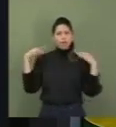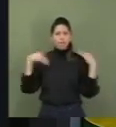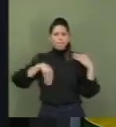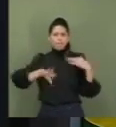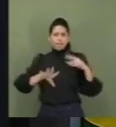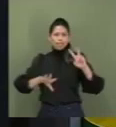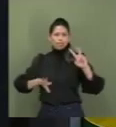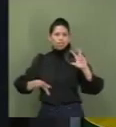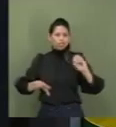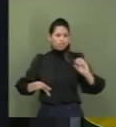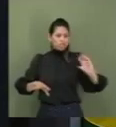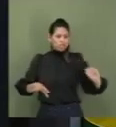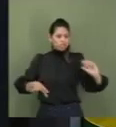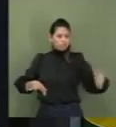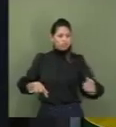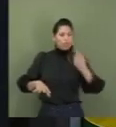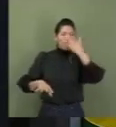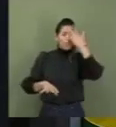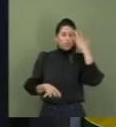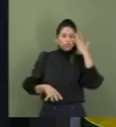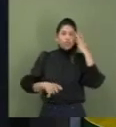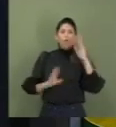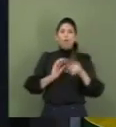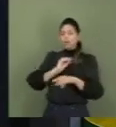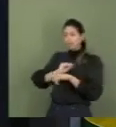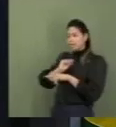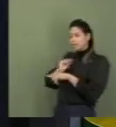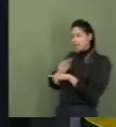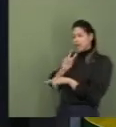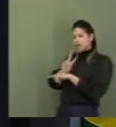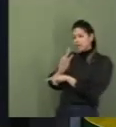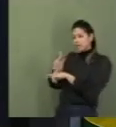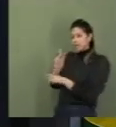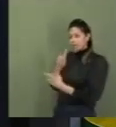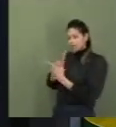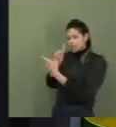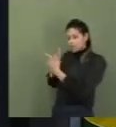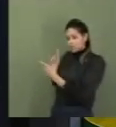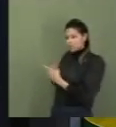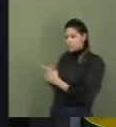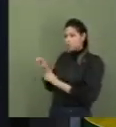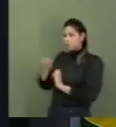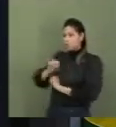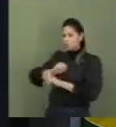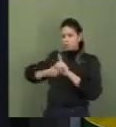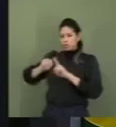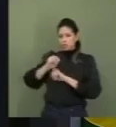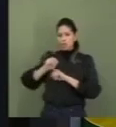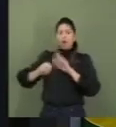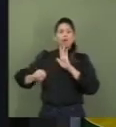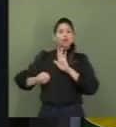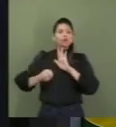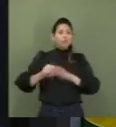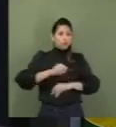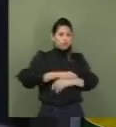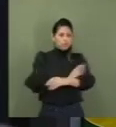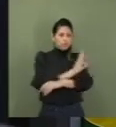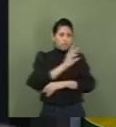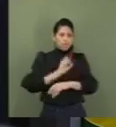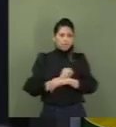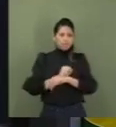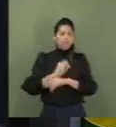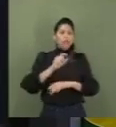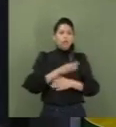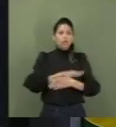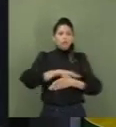mil pessoas atendidas pelo turismo social do SESC. Segundo, o SESC Pantanal, em